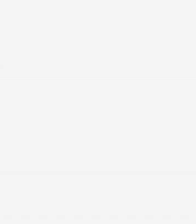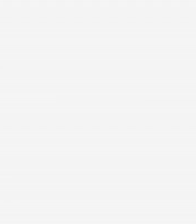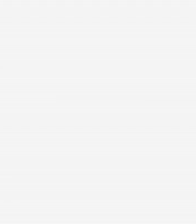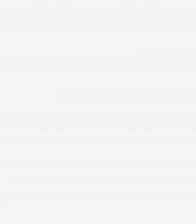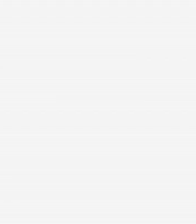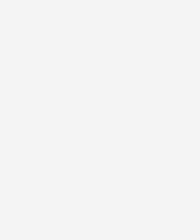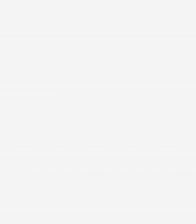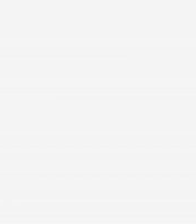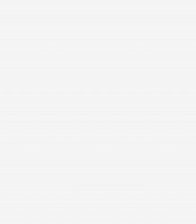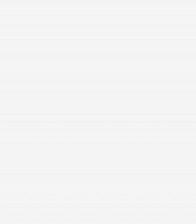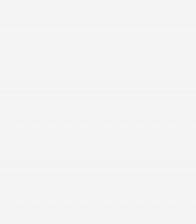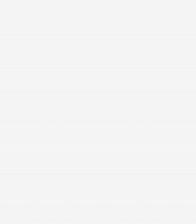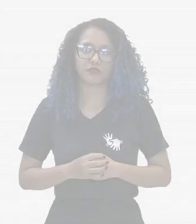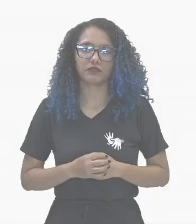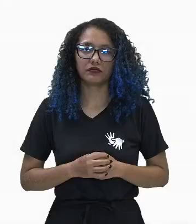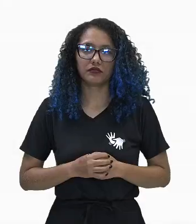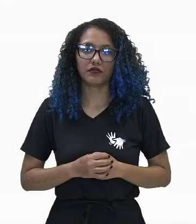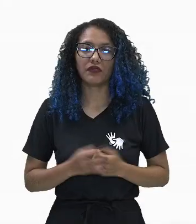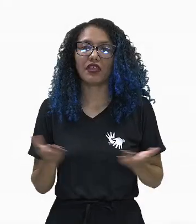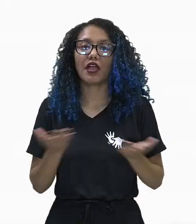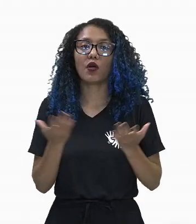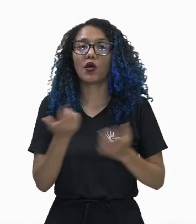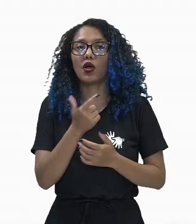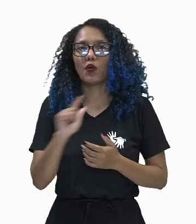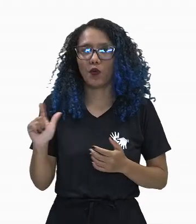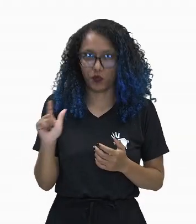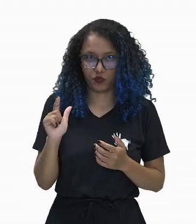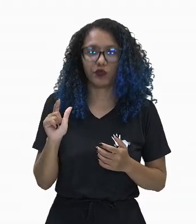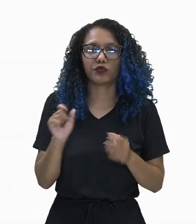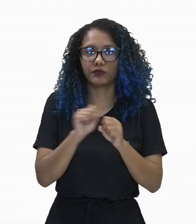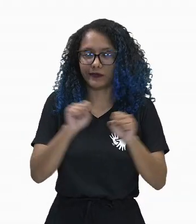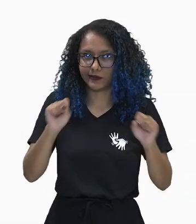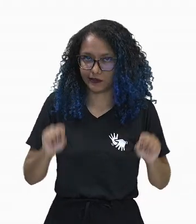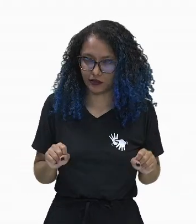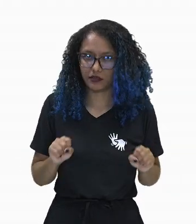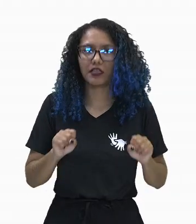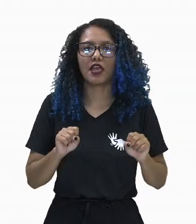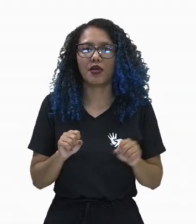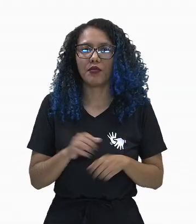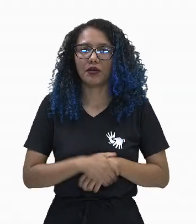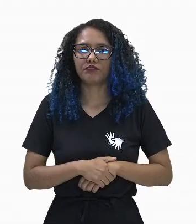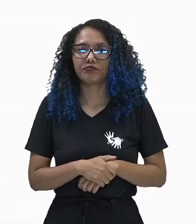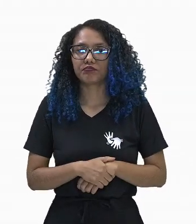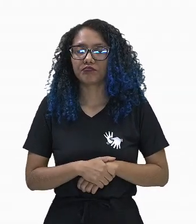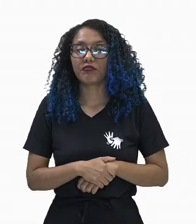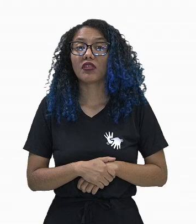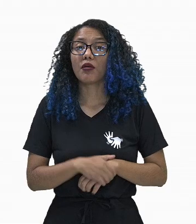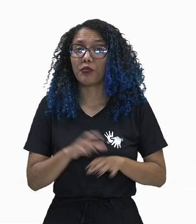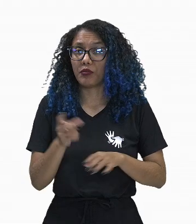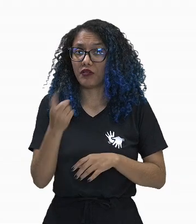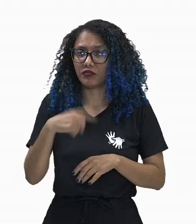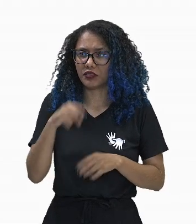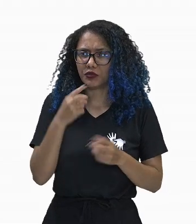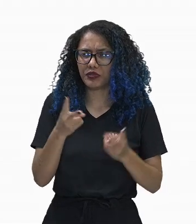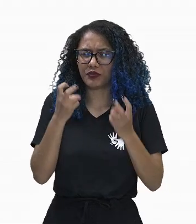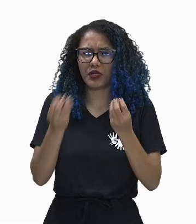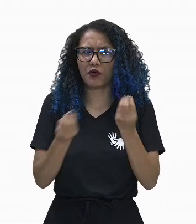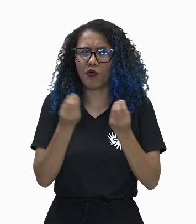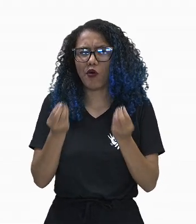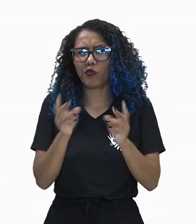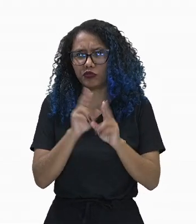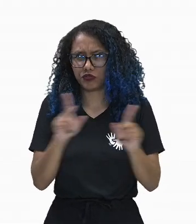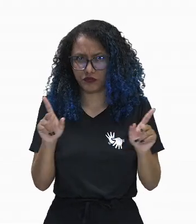É um confronto saudável, não é nada negativo não, é para que vocês entendam que há uma diferença entre eles, uma leve